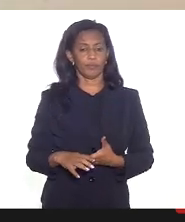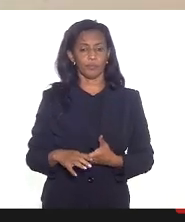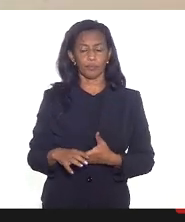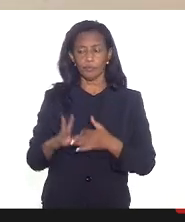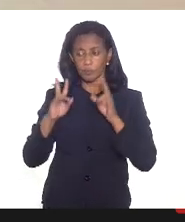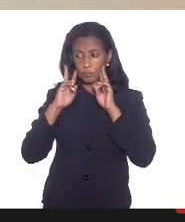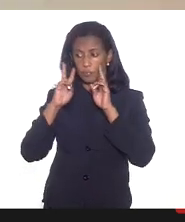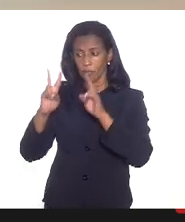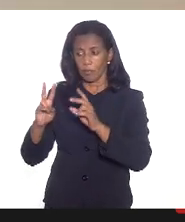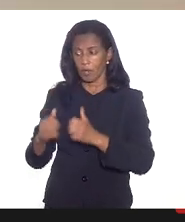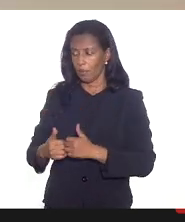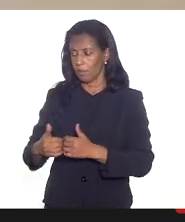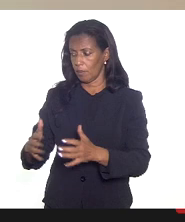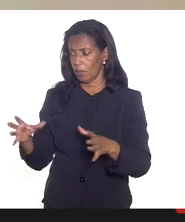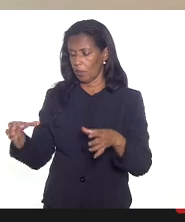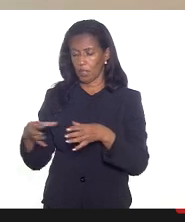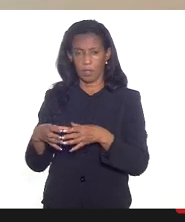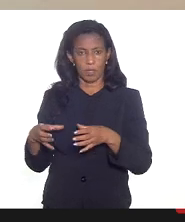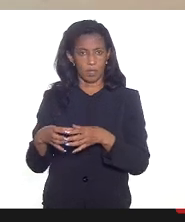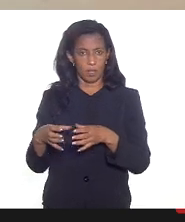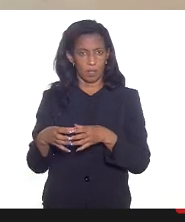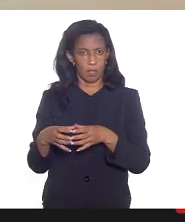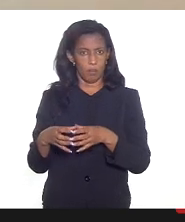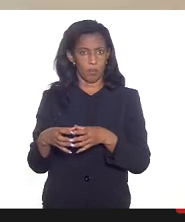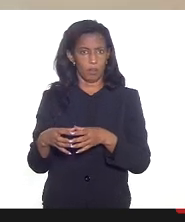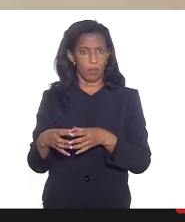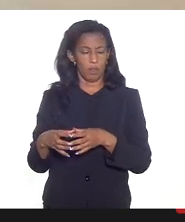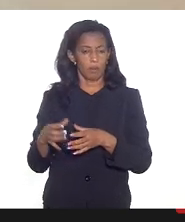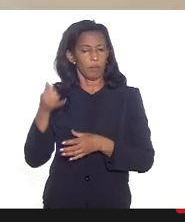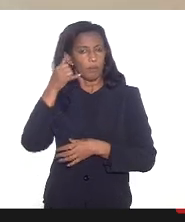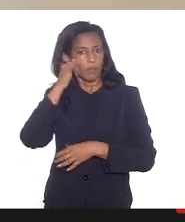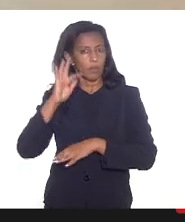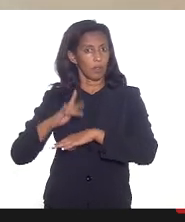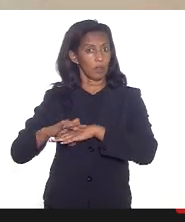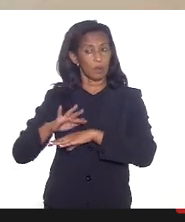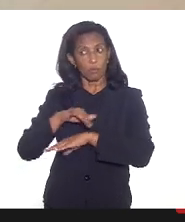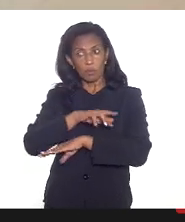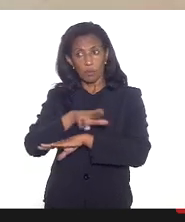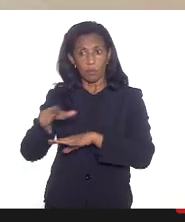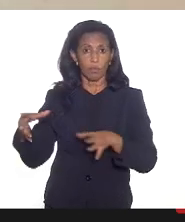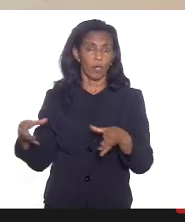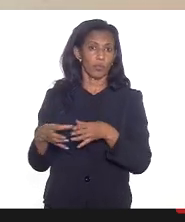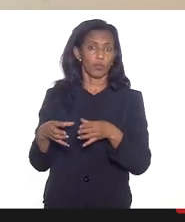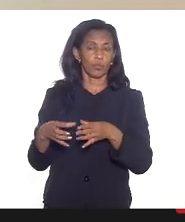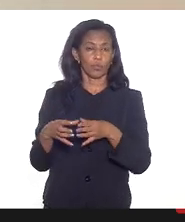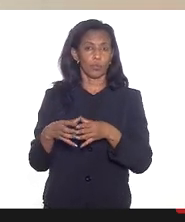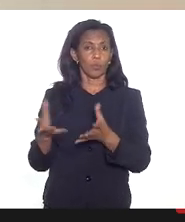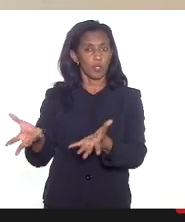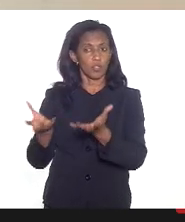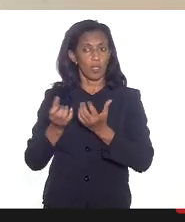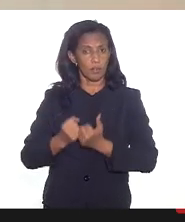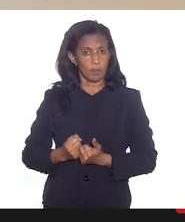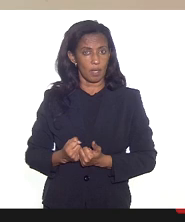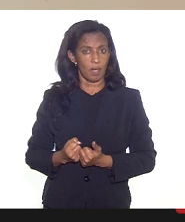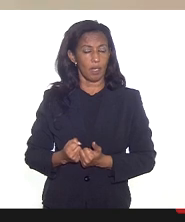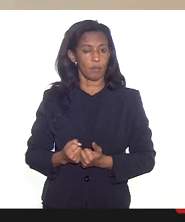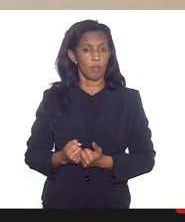atenção primária com as equipes de imunização então são vários grupos que a gente recebe